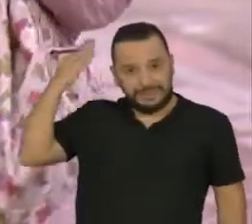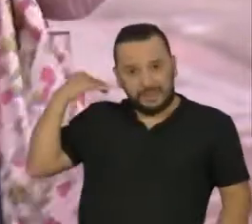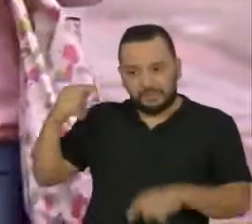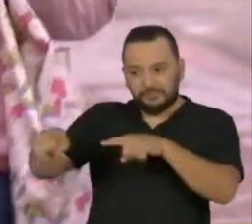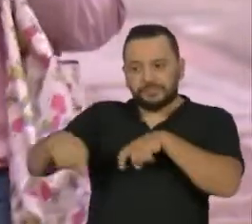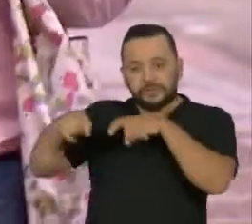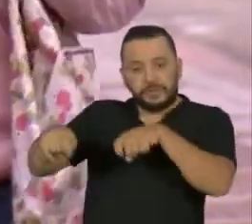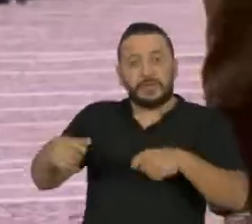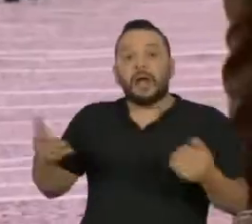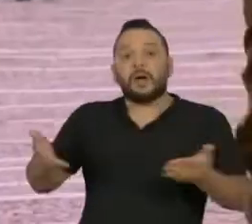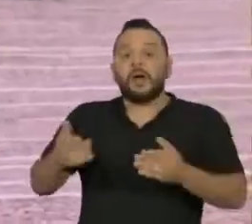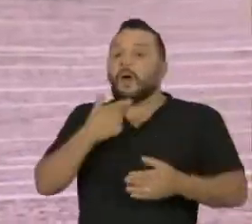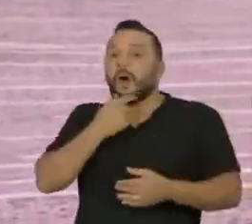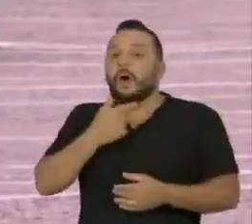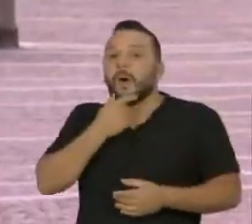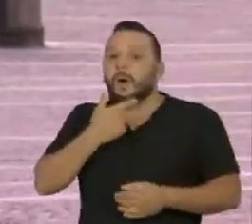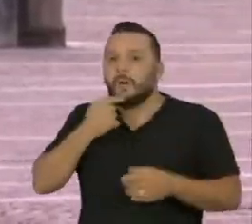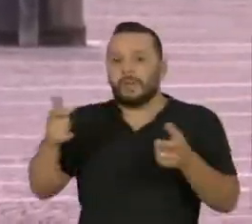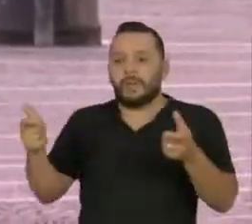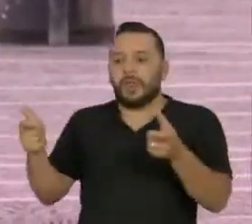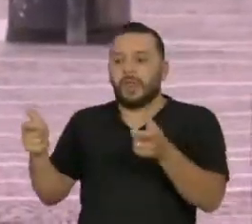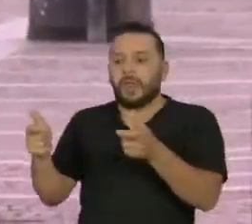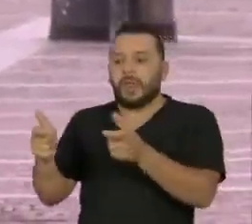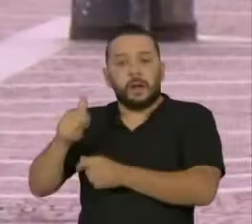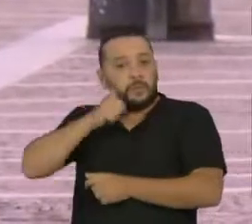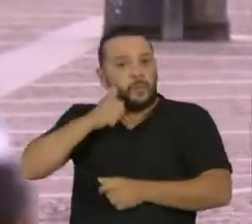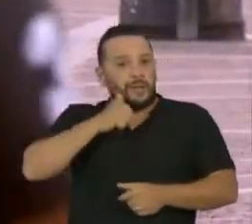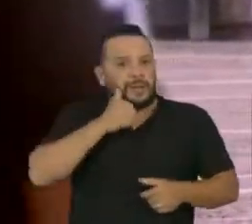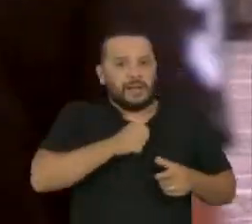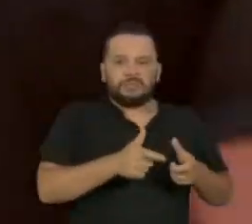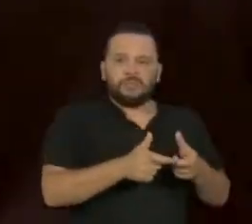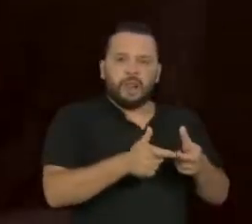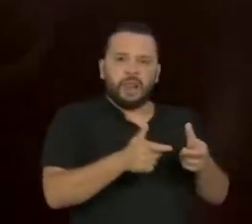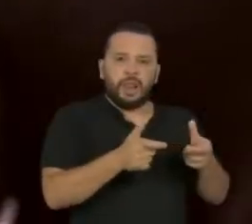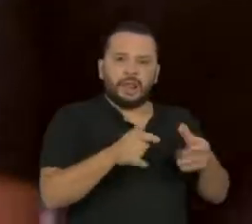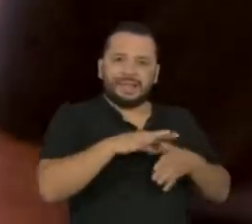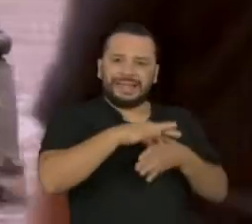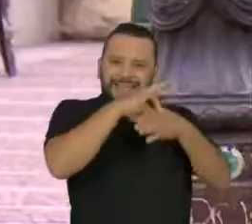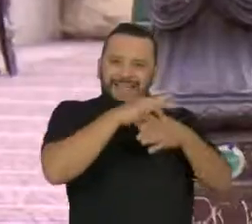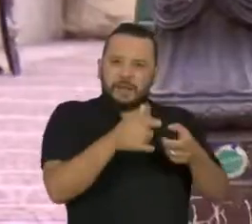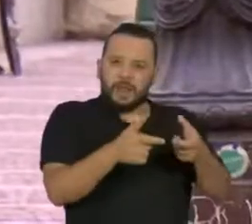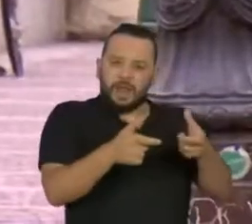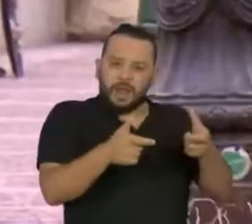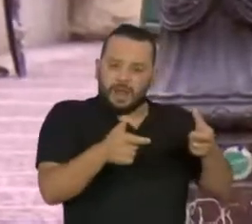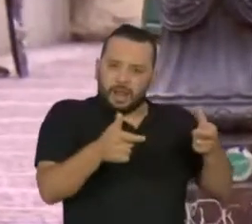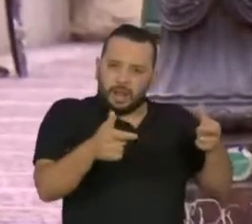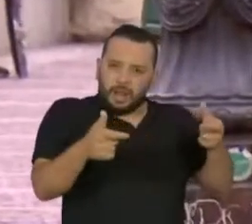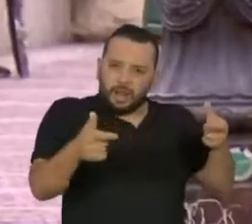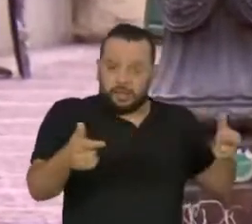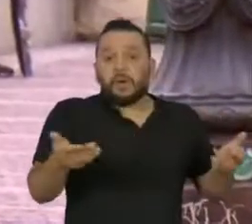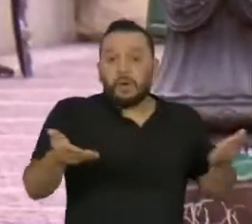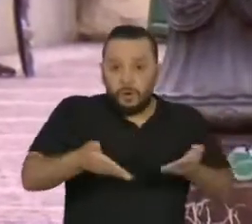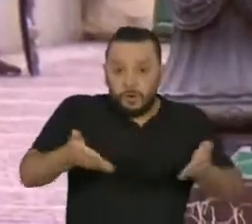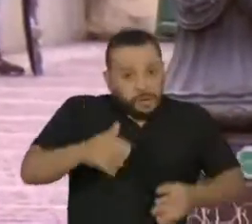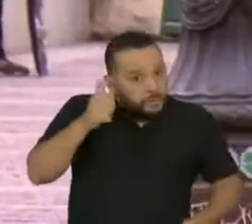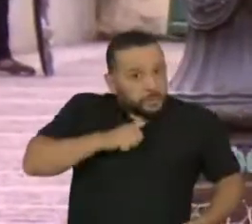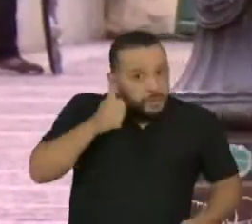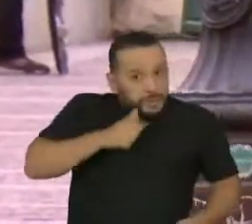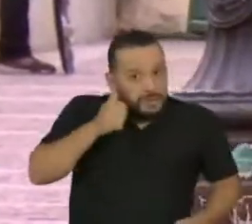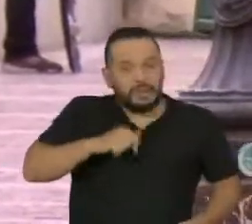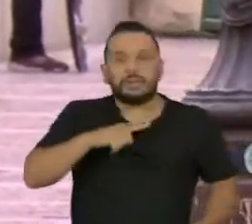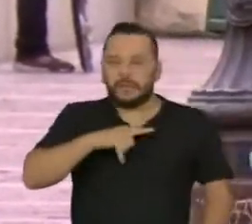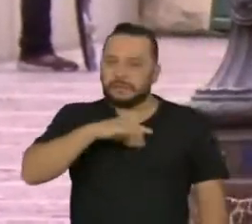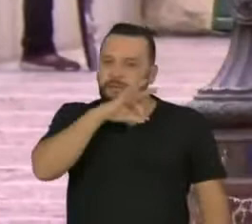perdendo o poder à medida que as mulheres vão ganhando espaço na vida pública. E hoje, uma mulher que chega com seu